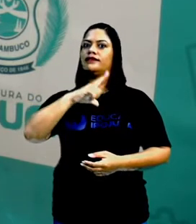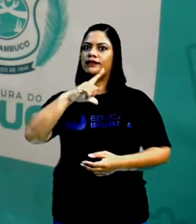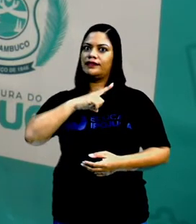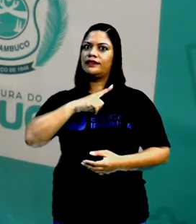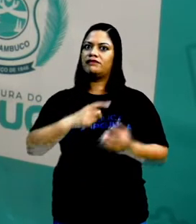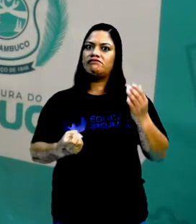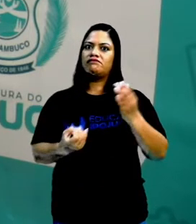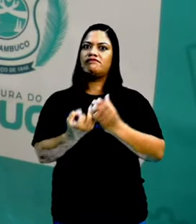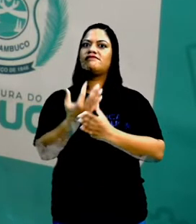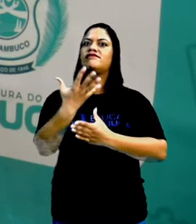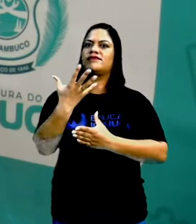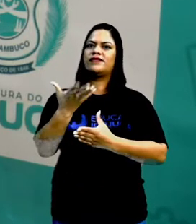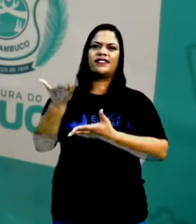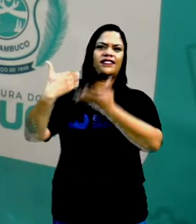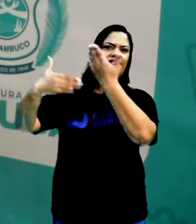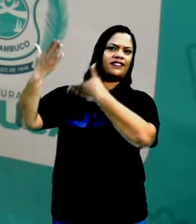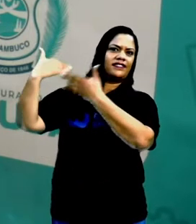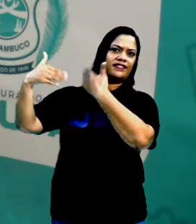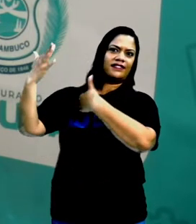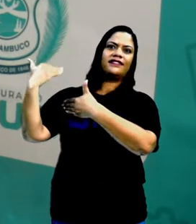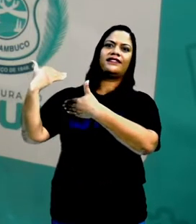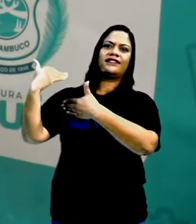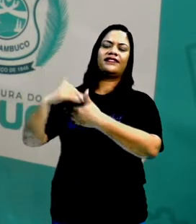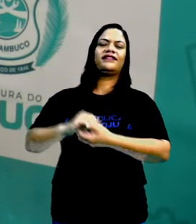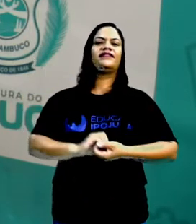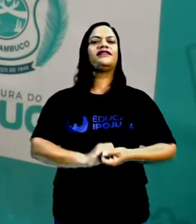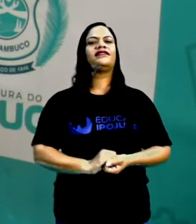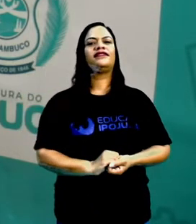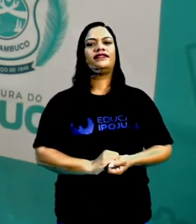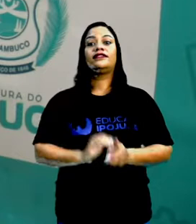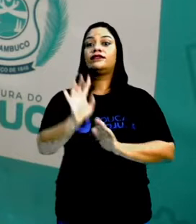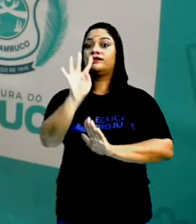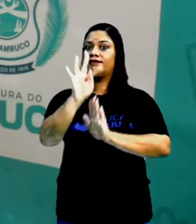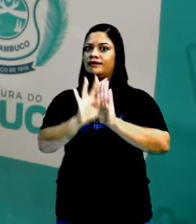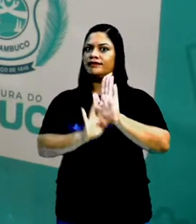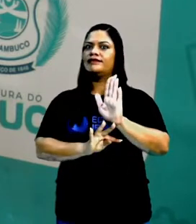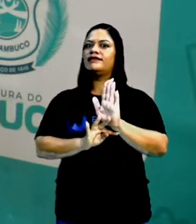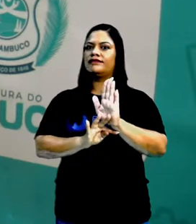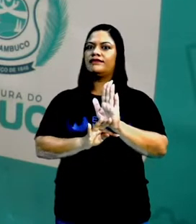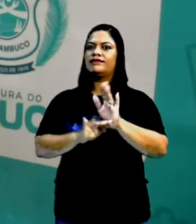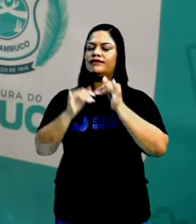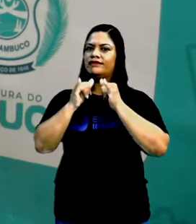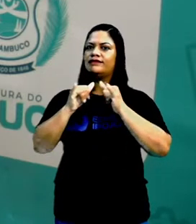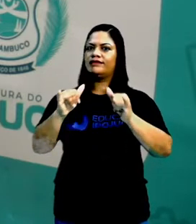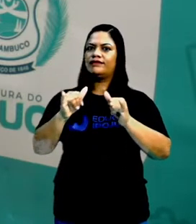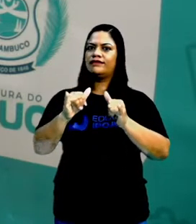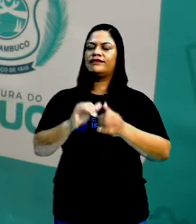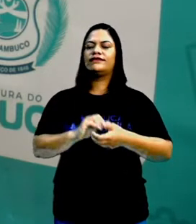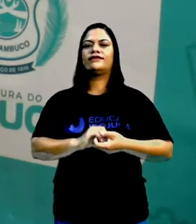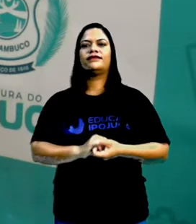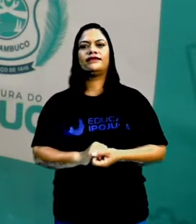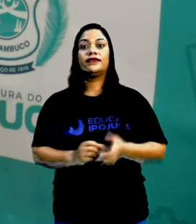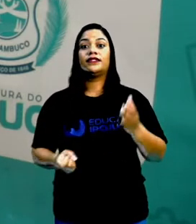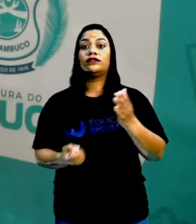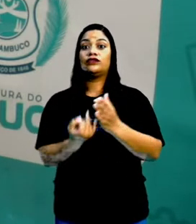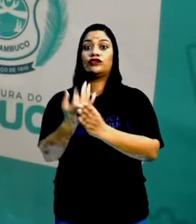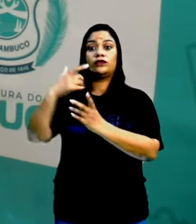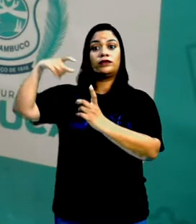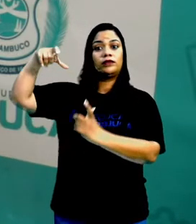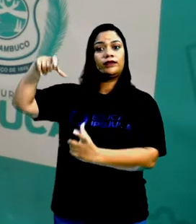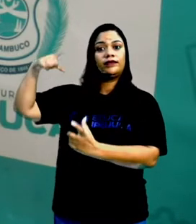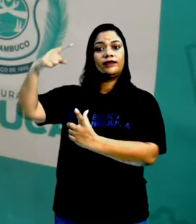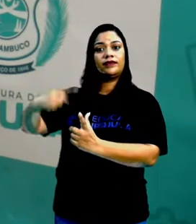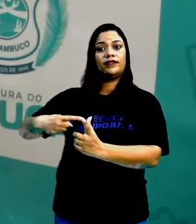descoberta antigamente? Então, o texto traz a informação, a roda A descoberta da